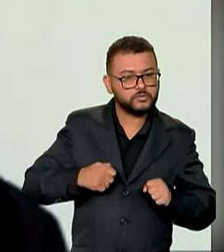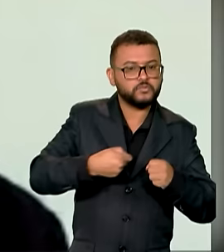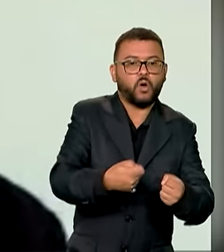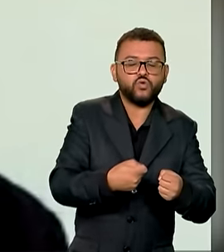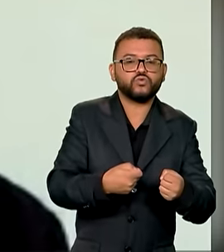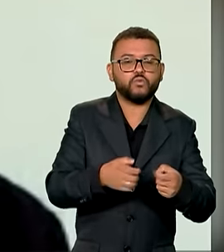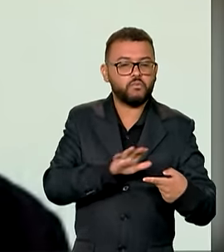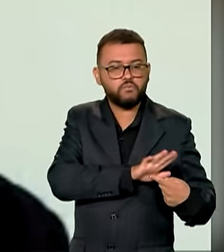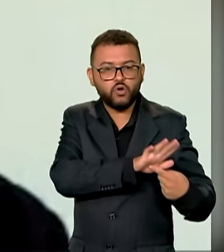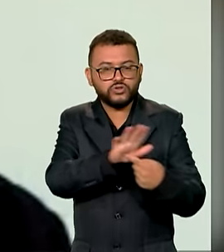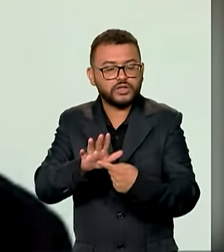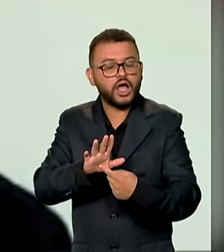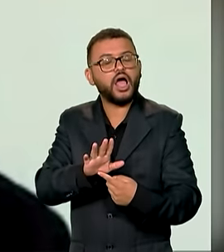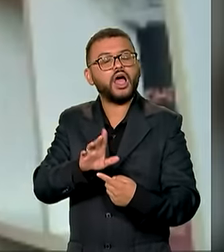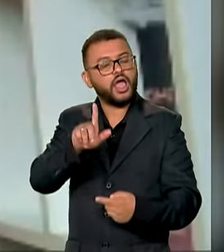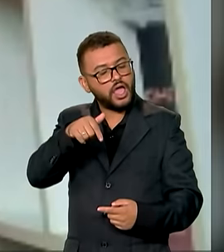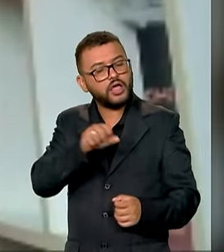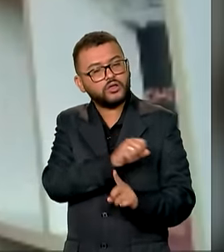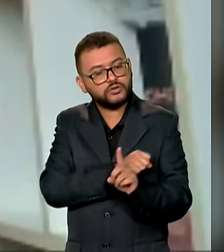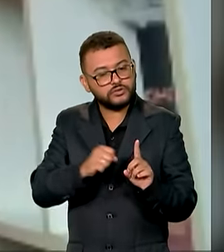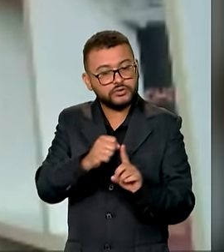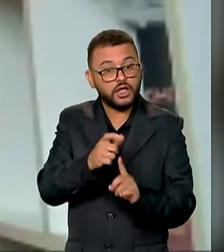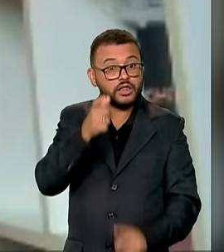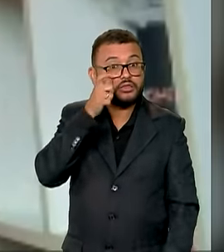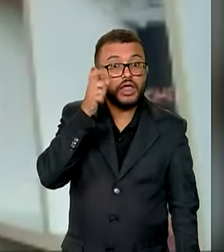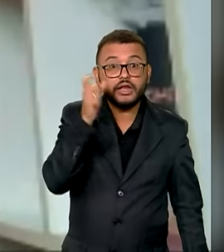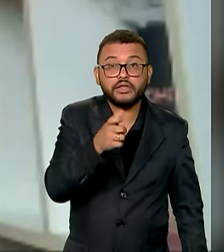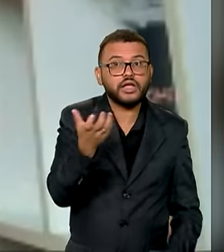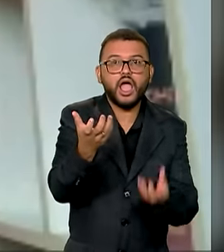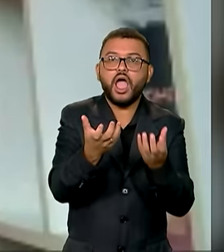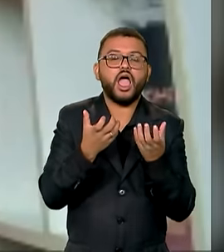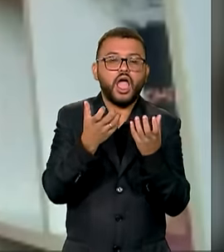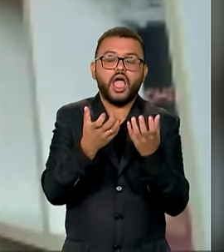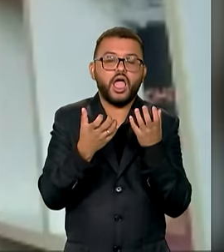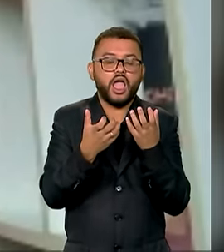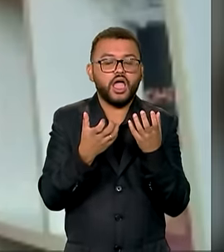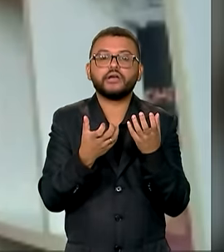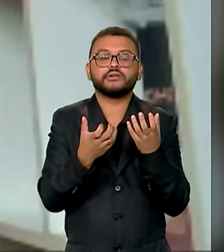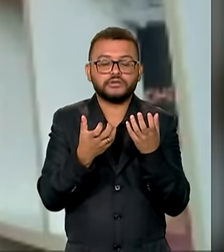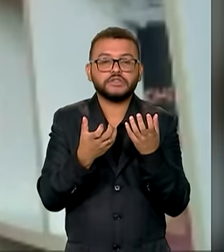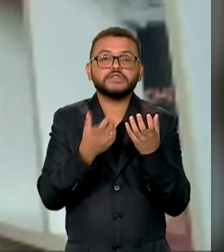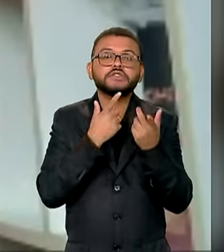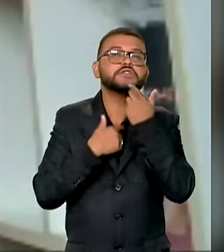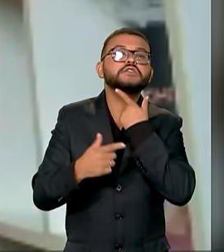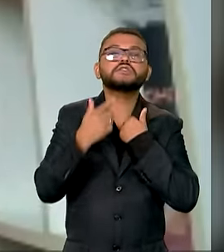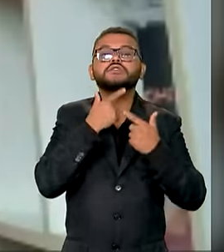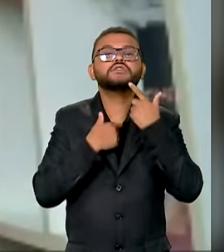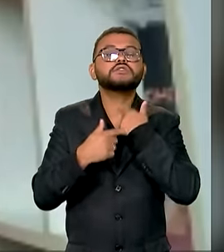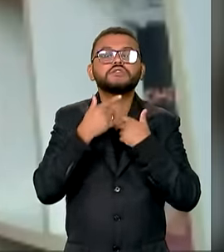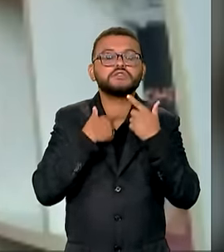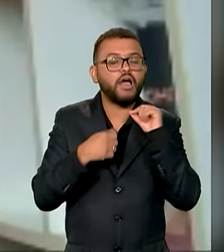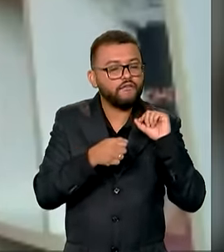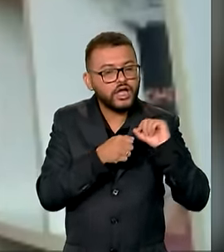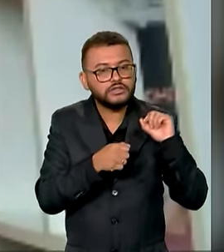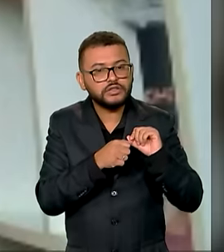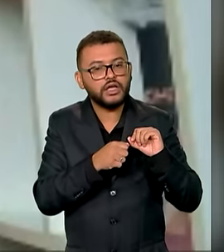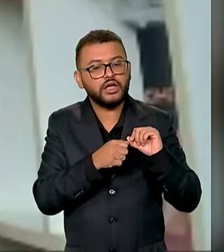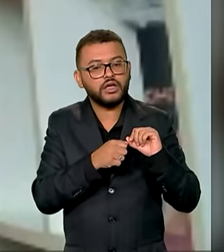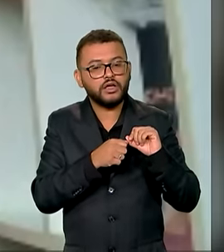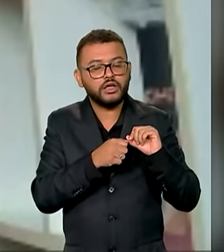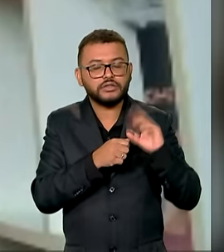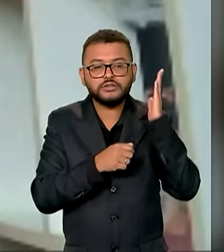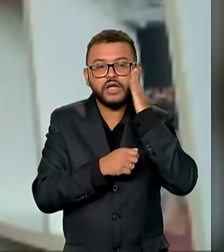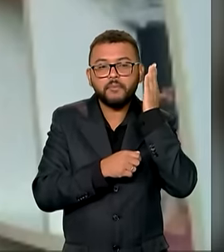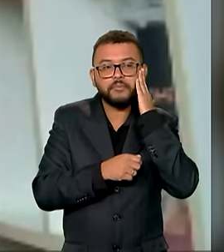dar satisfação para a sociedade. Nossa expectativa é que seja resgatada